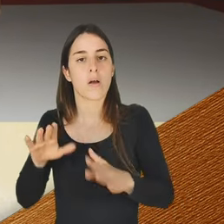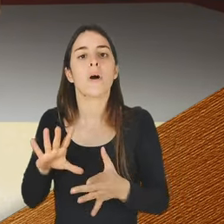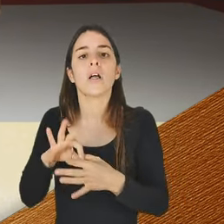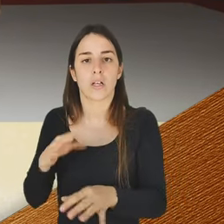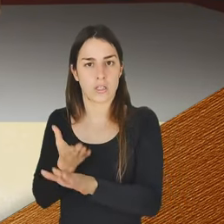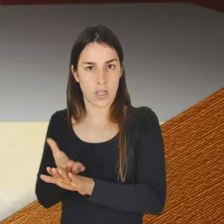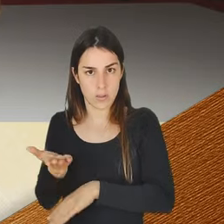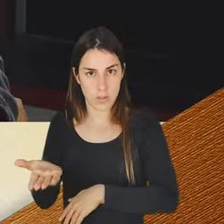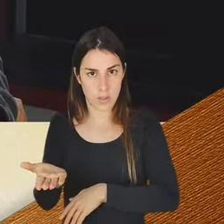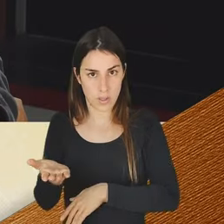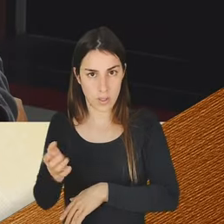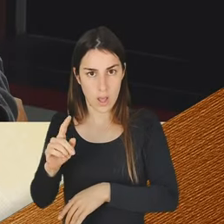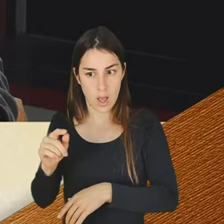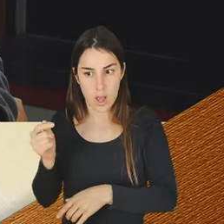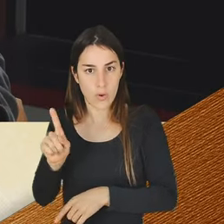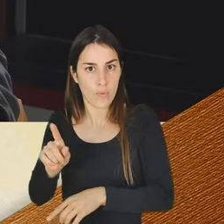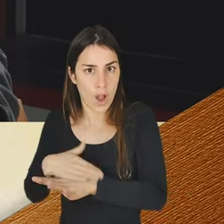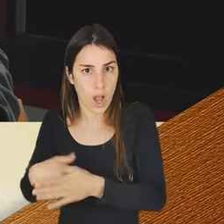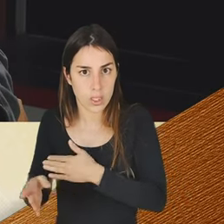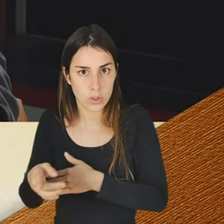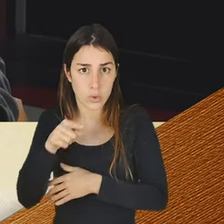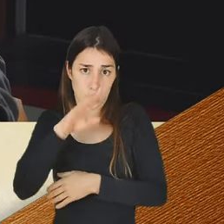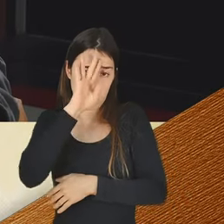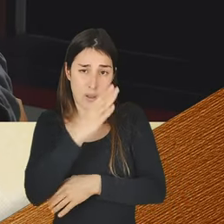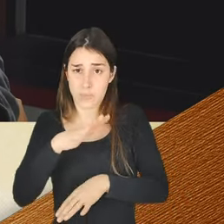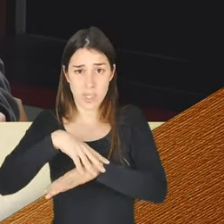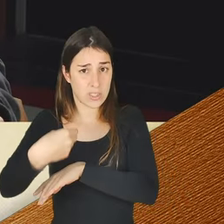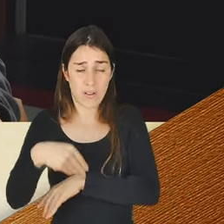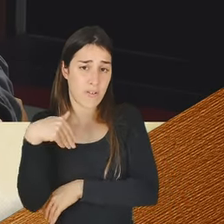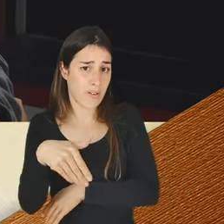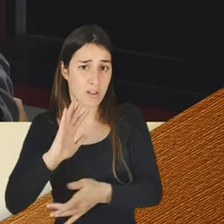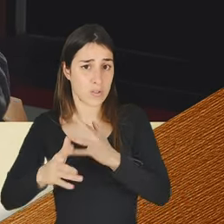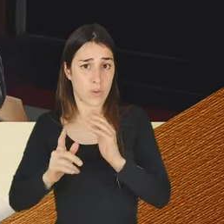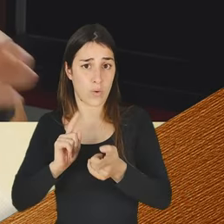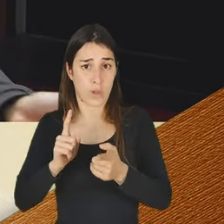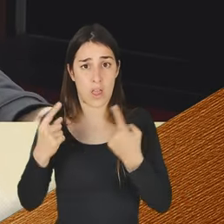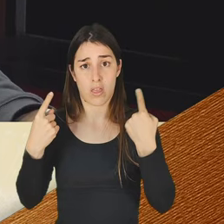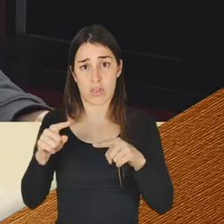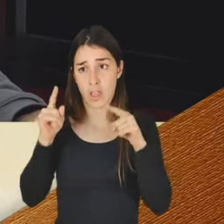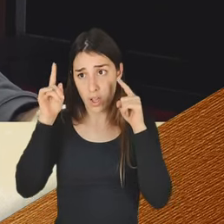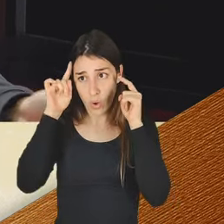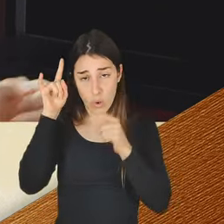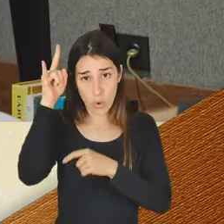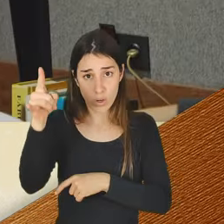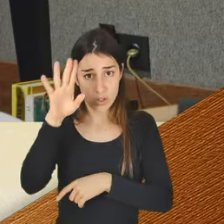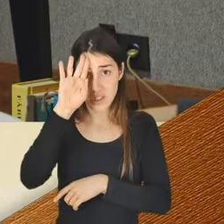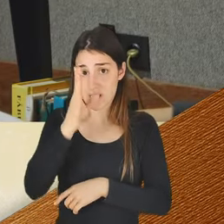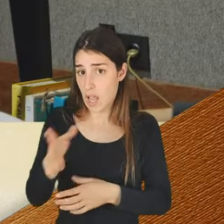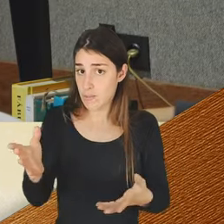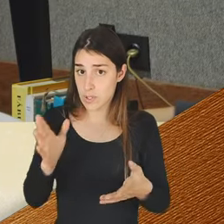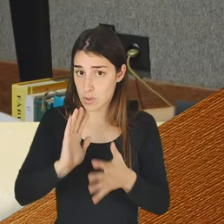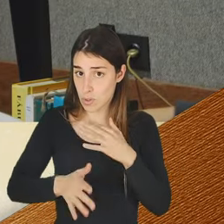sexo? Mais tarde ou mais cedo já sabes o que é vai acontecer, não é? Quando, enfim, quando tu o vies a passar com um par de cão, já sabes onde é lhe espetaram a pizza. João,